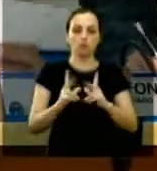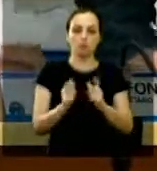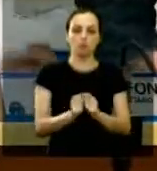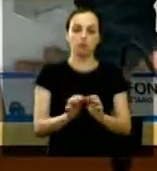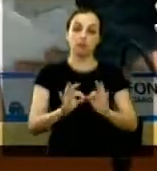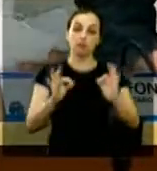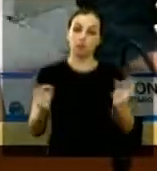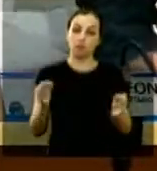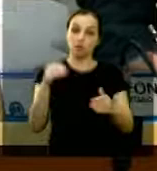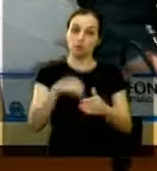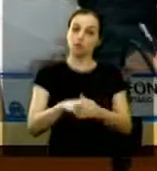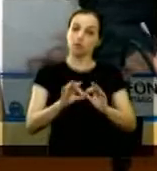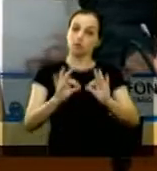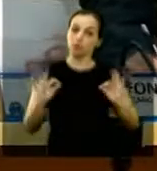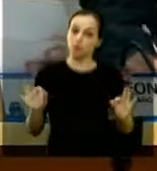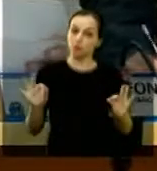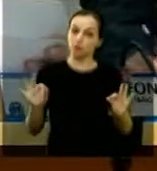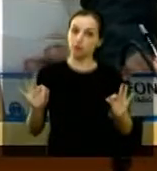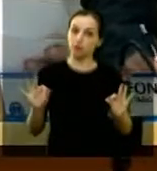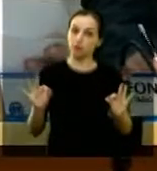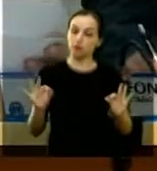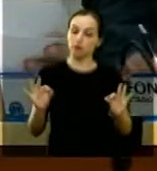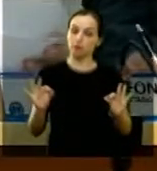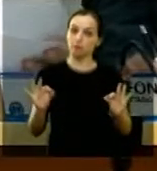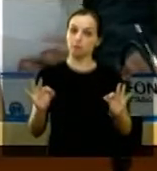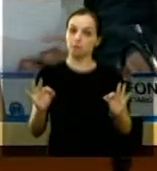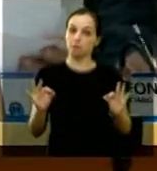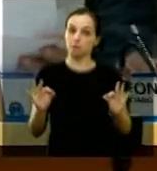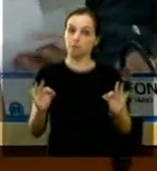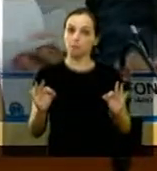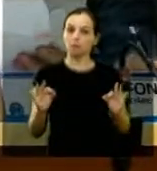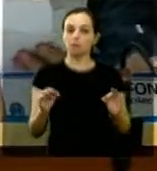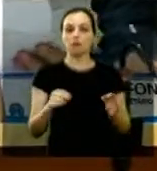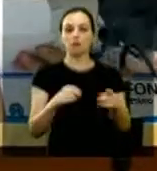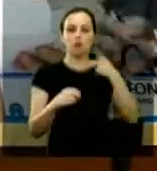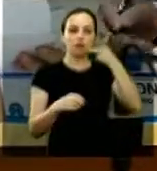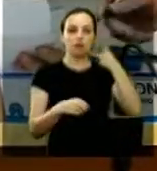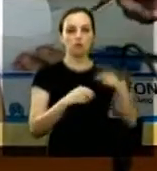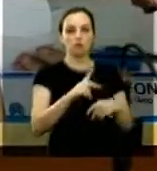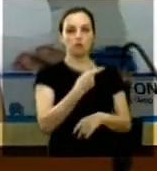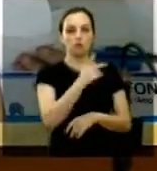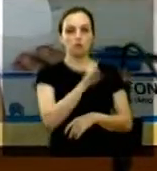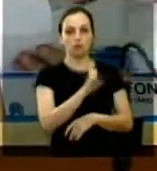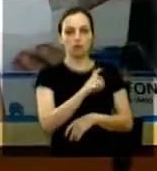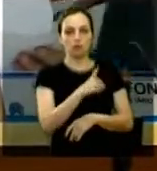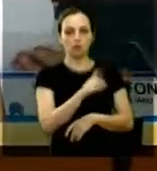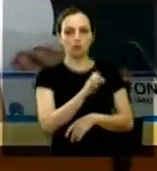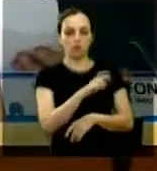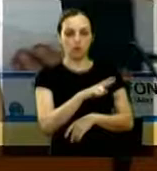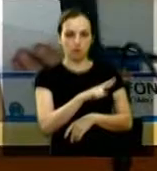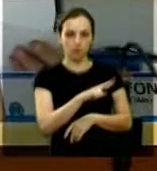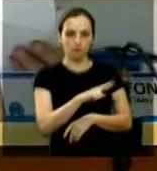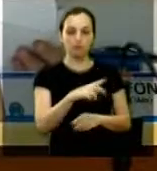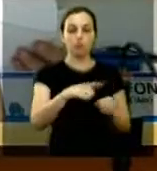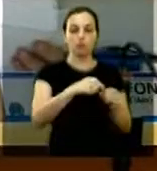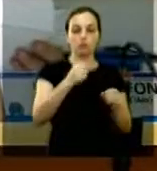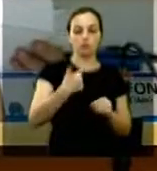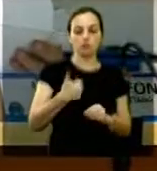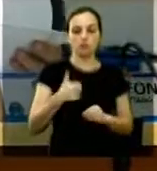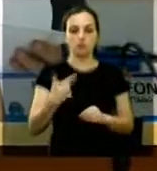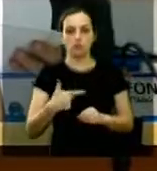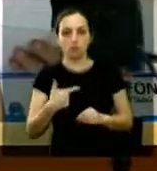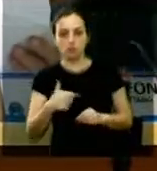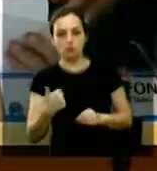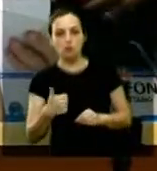simples a votação é simbólica o autor e vereador doutor Helder requeiro nos termos do artigo 211-A do